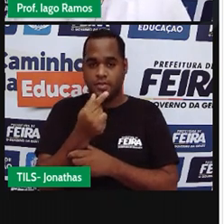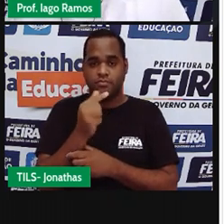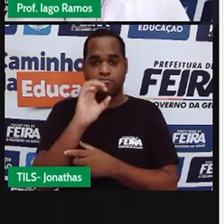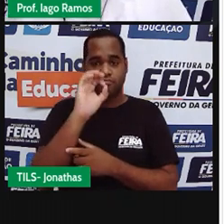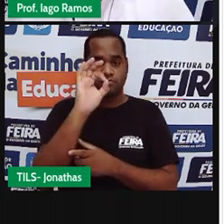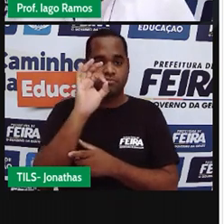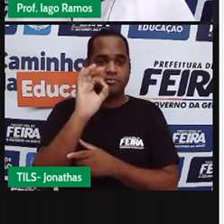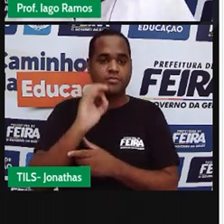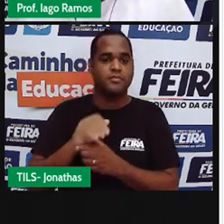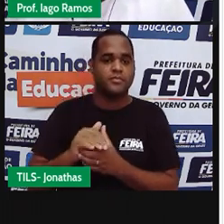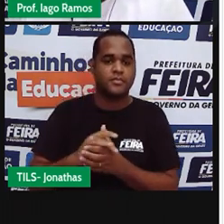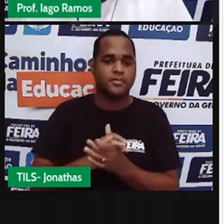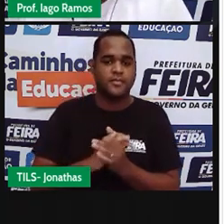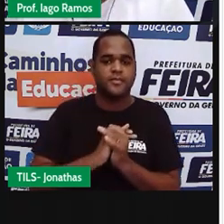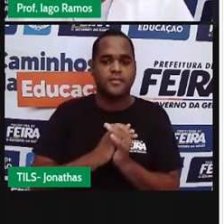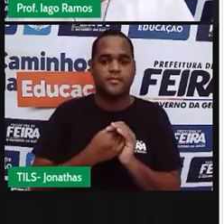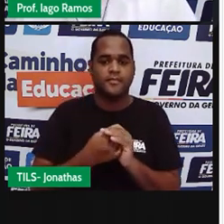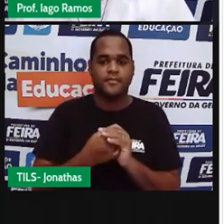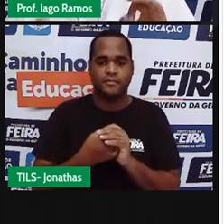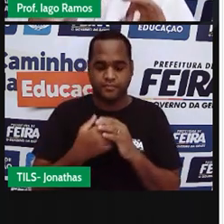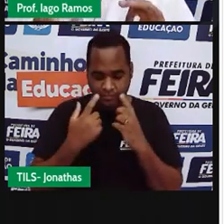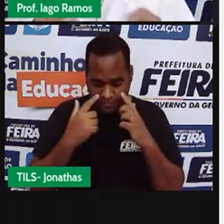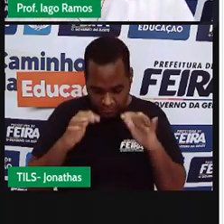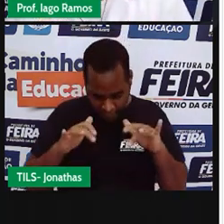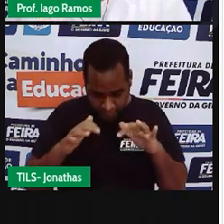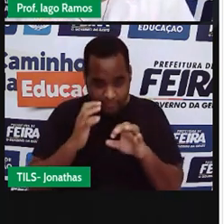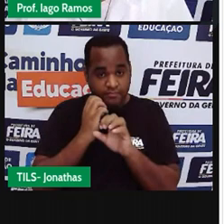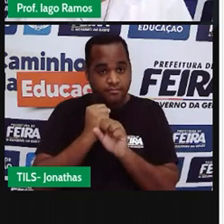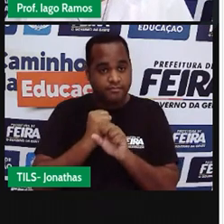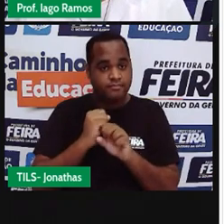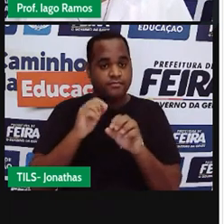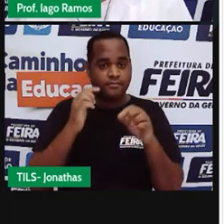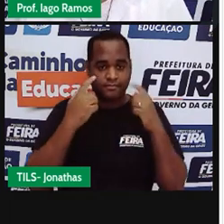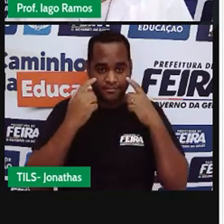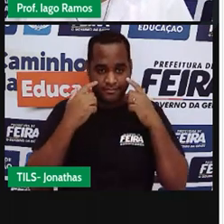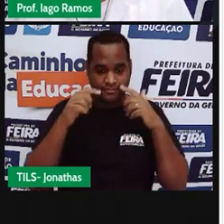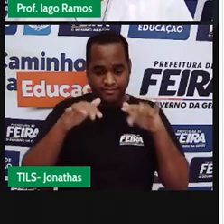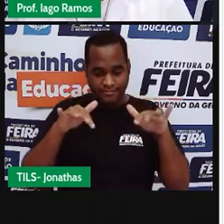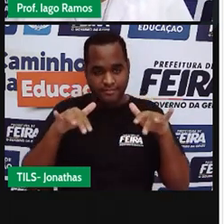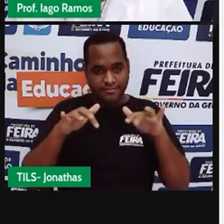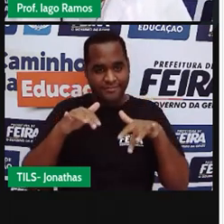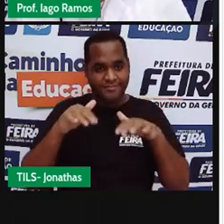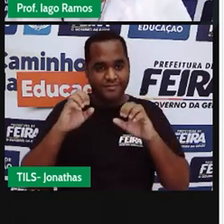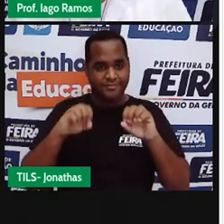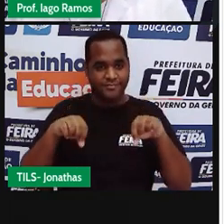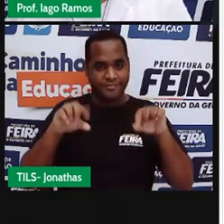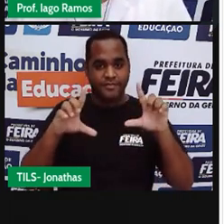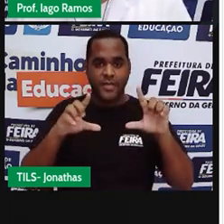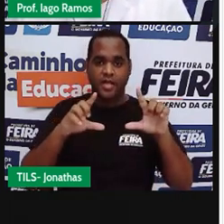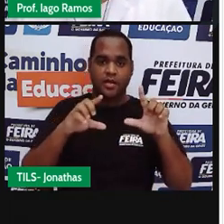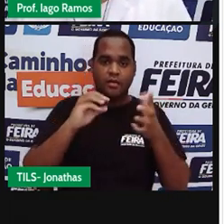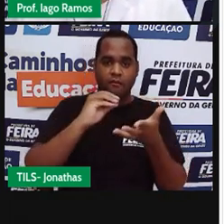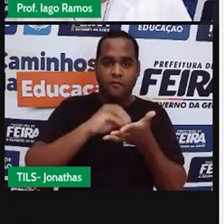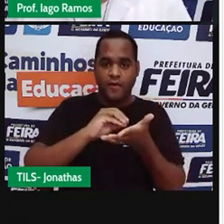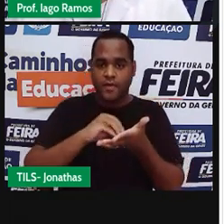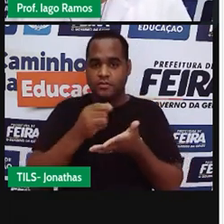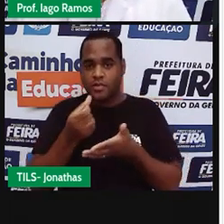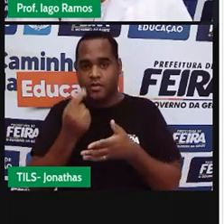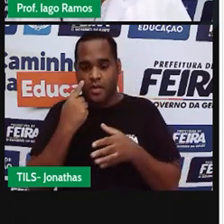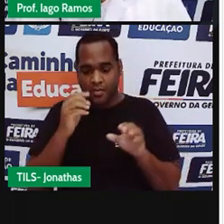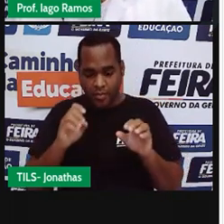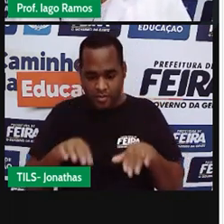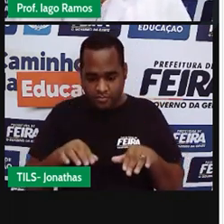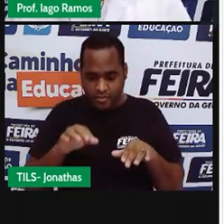Pronto. tô olhando pra baixo só pra conseguir digitar, certo? Faltou um 6 ali, mas a gente coloca